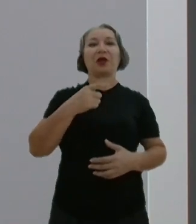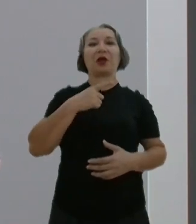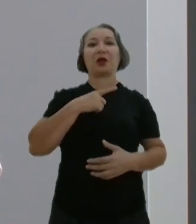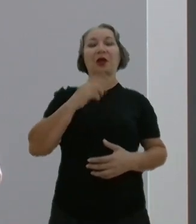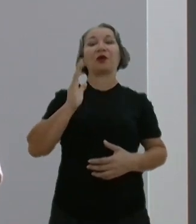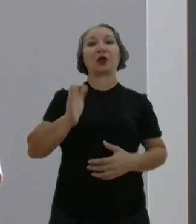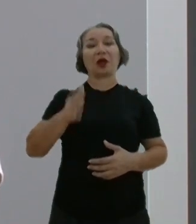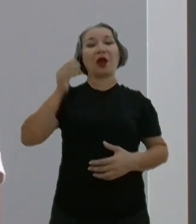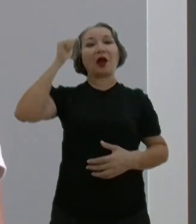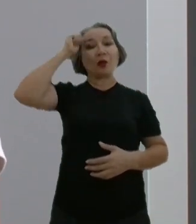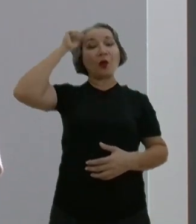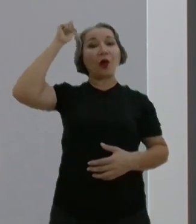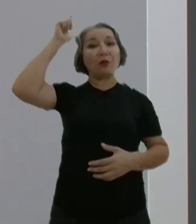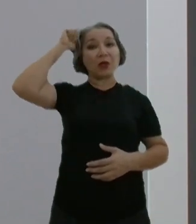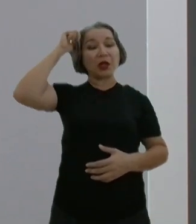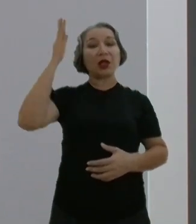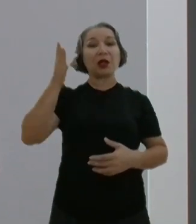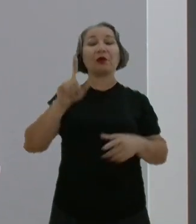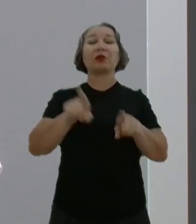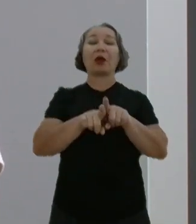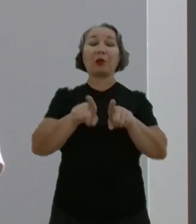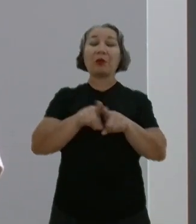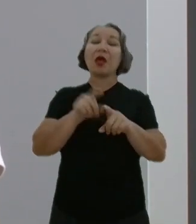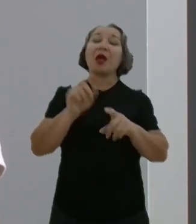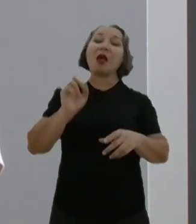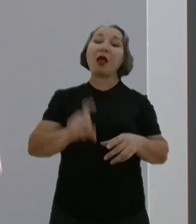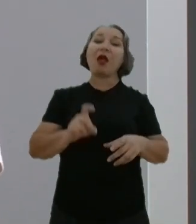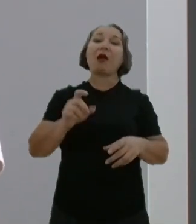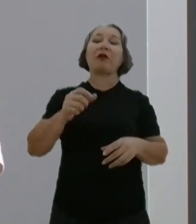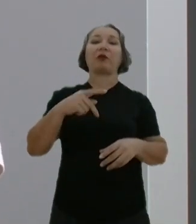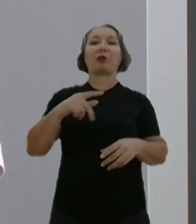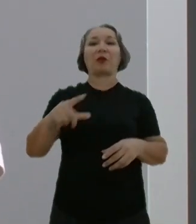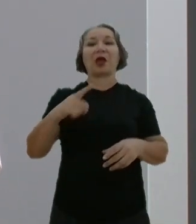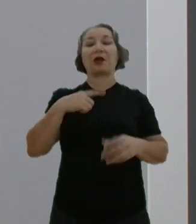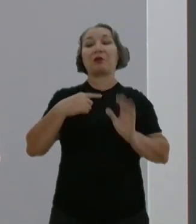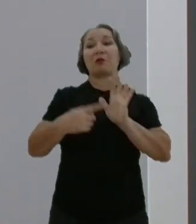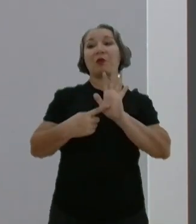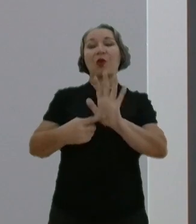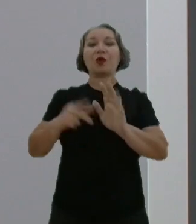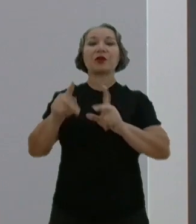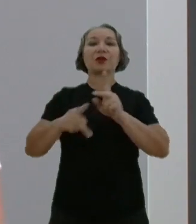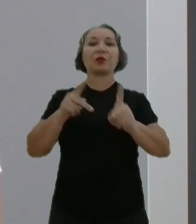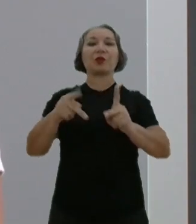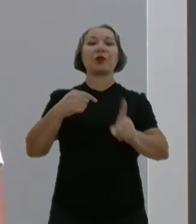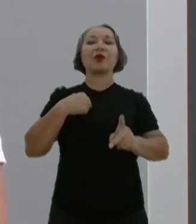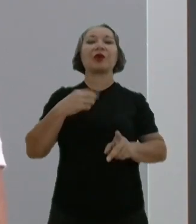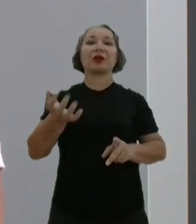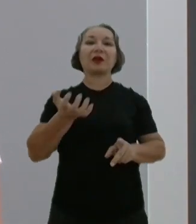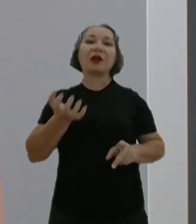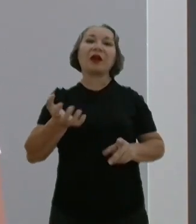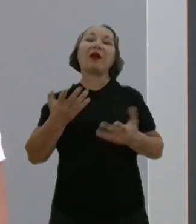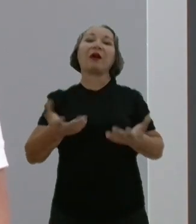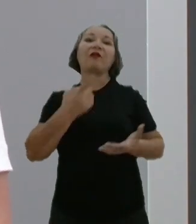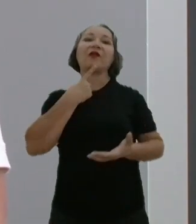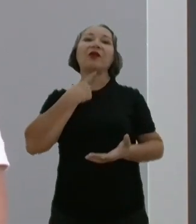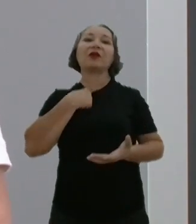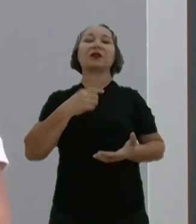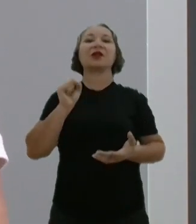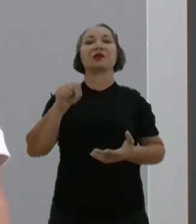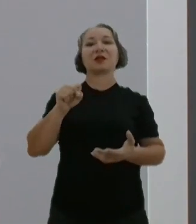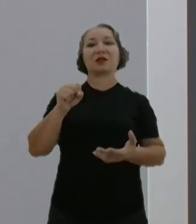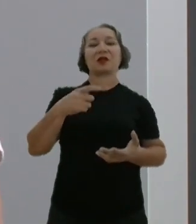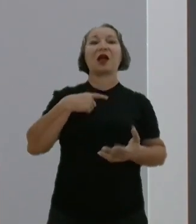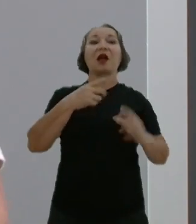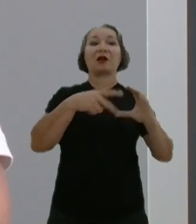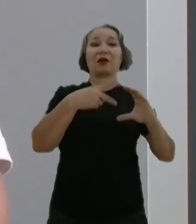PL, ou seja, sinaliza para a população que ela vai ter o seu anseio atendido. A maior parte da Câmara é PL, então